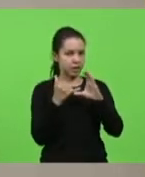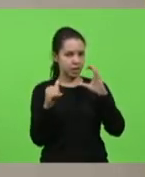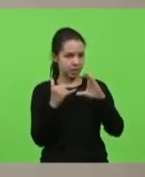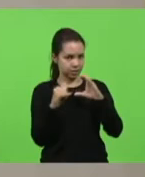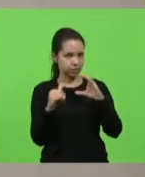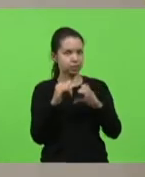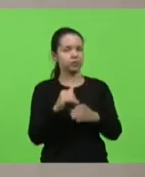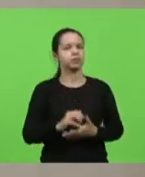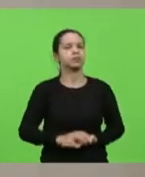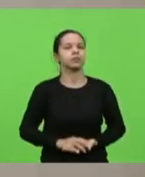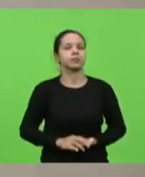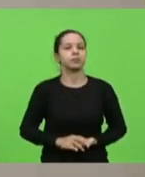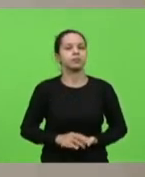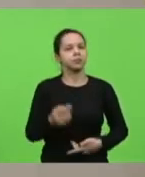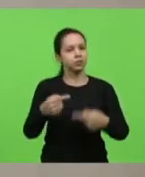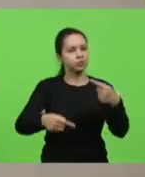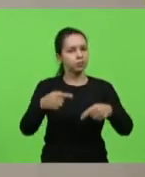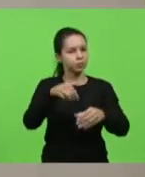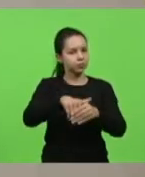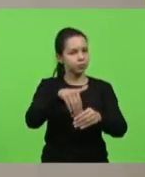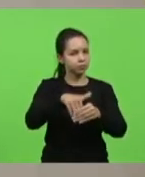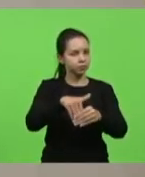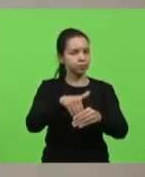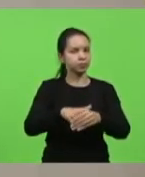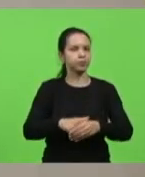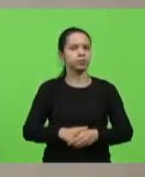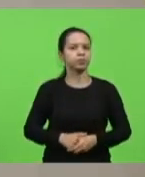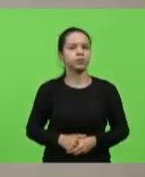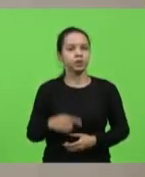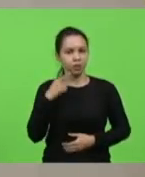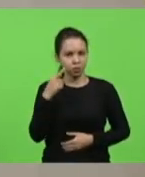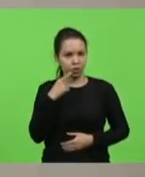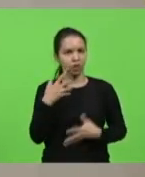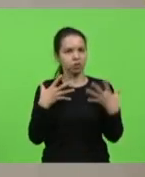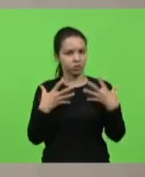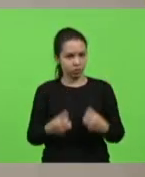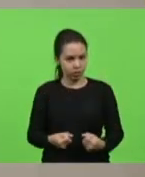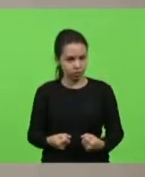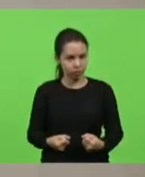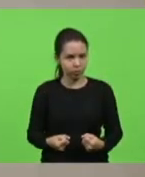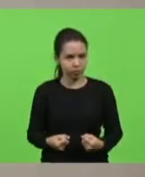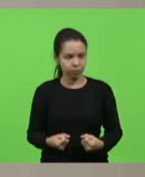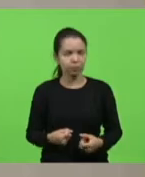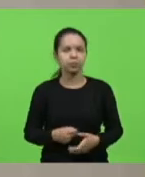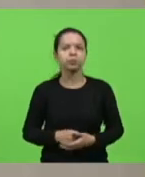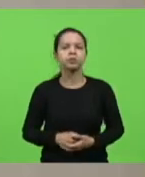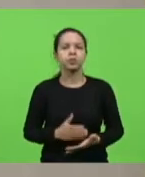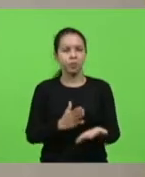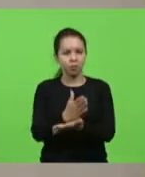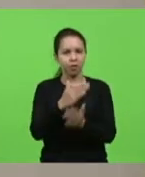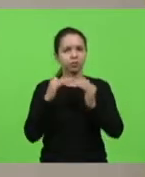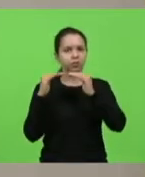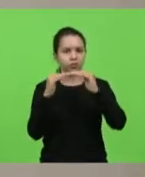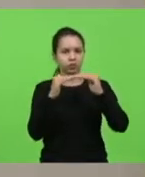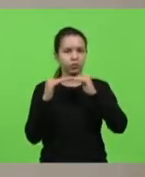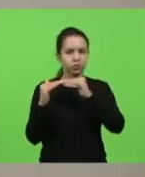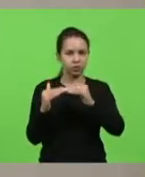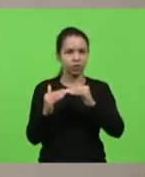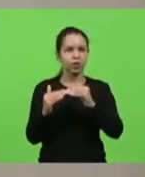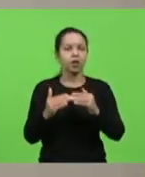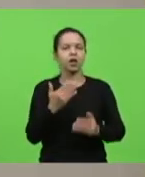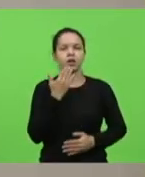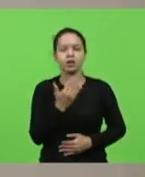discussão. Não havendo quem queira discutir em votação, deputados que aprovam, permaneçam como se encontra. Aprovado por unanimidade.